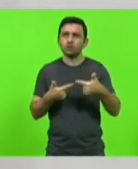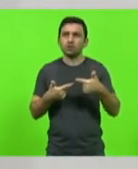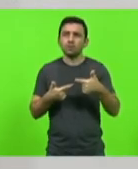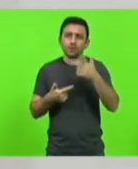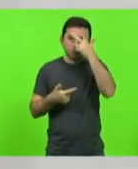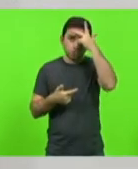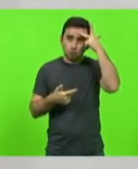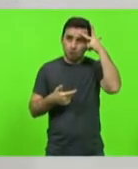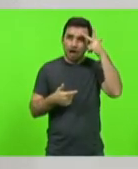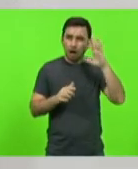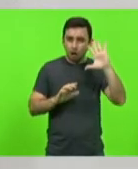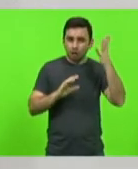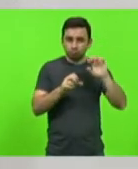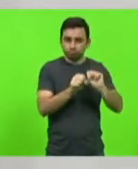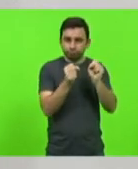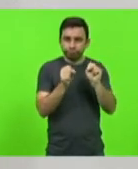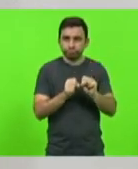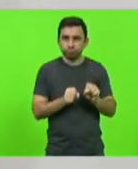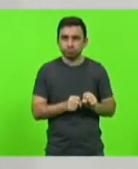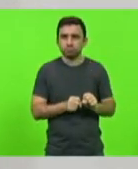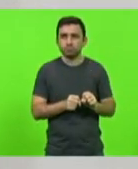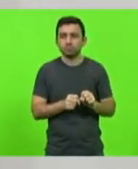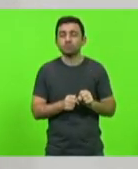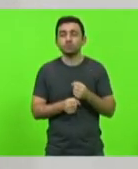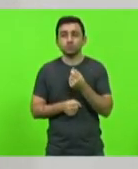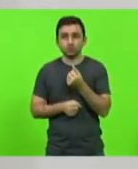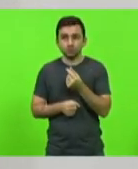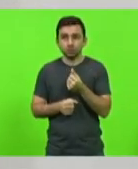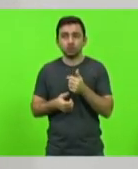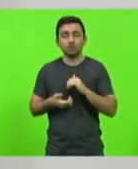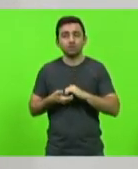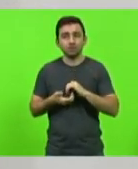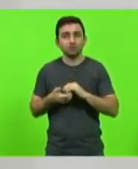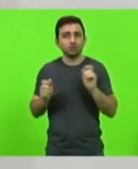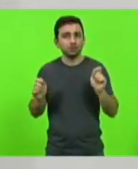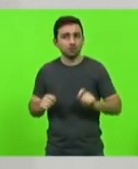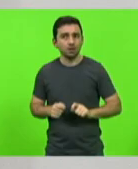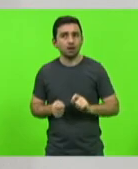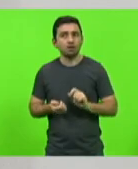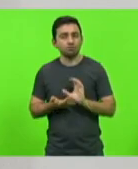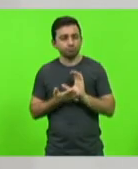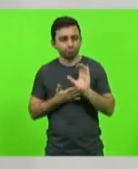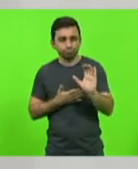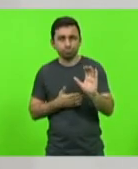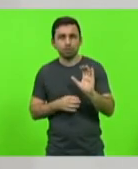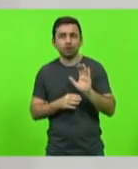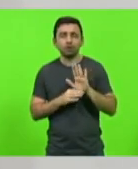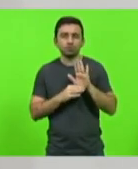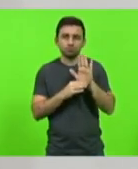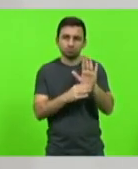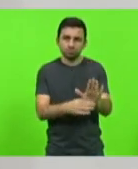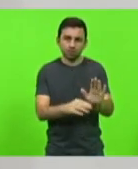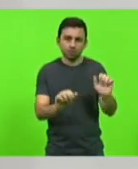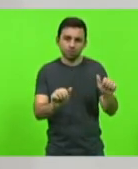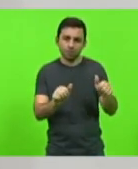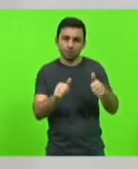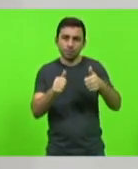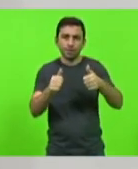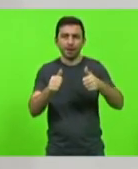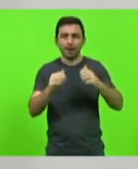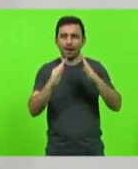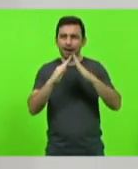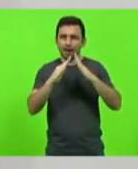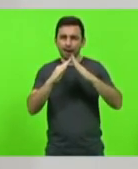foram atingidas através dos recursos da defesa civil, possam ter também restabelecidas as coberturas de suas